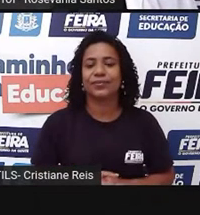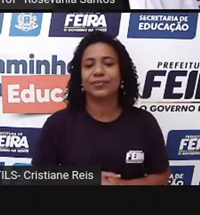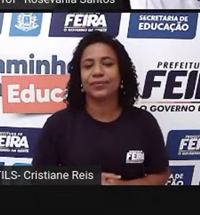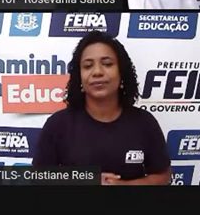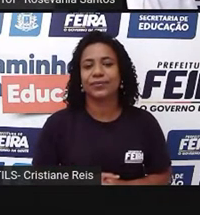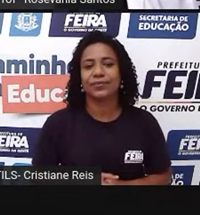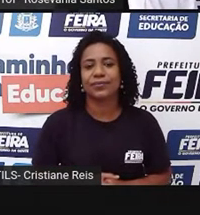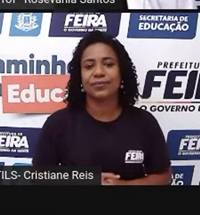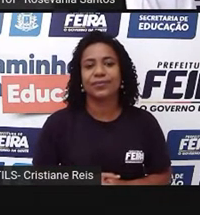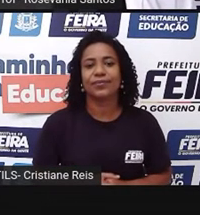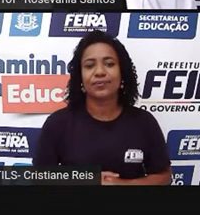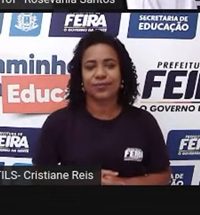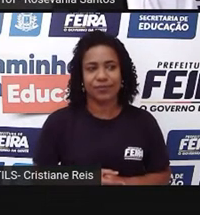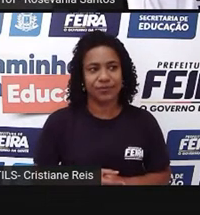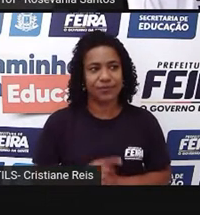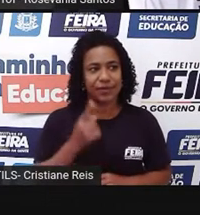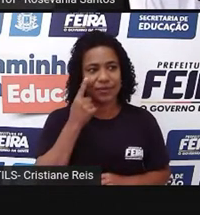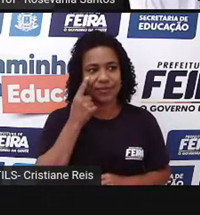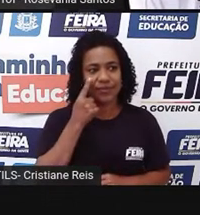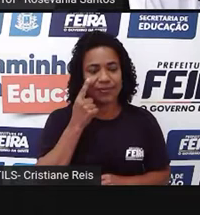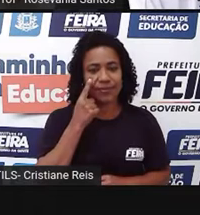como você pode perceber, né,